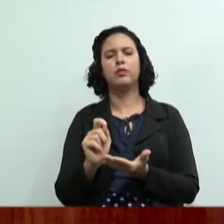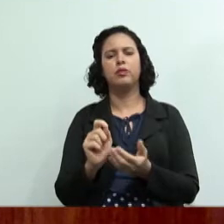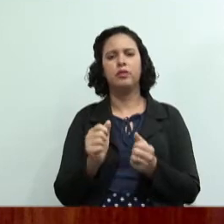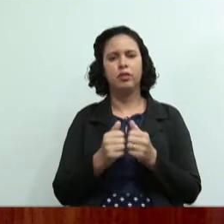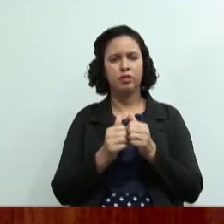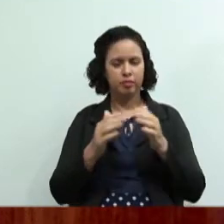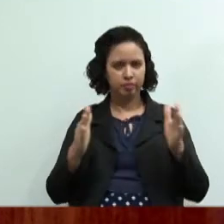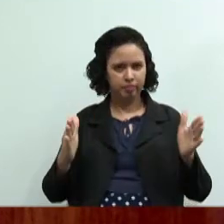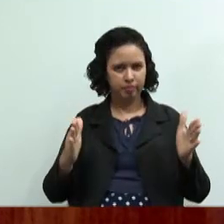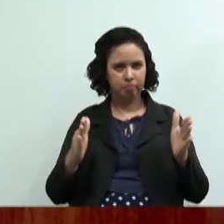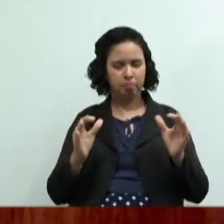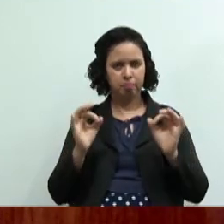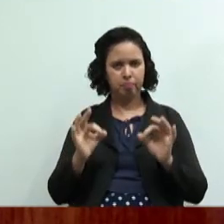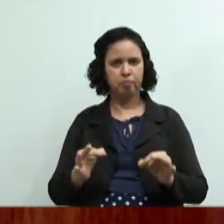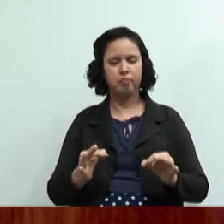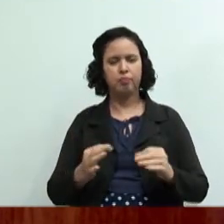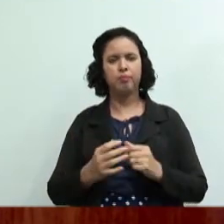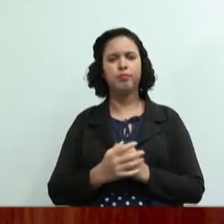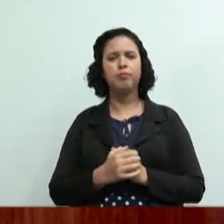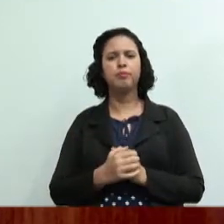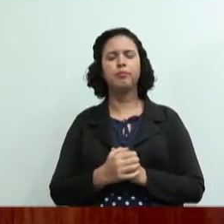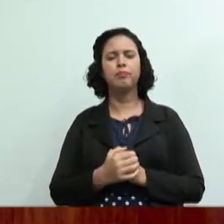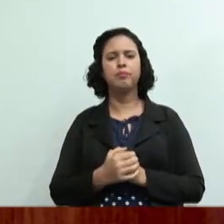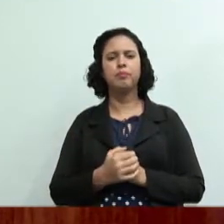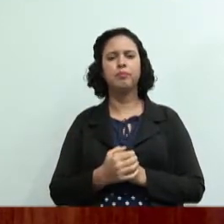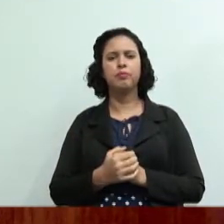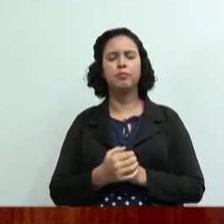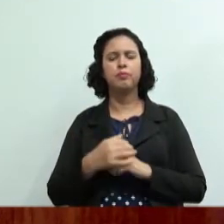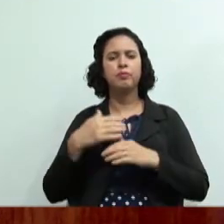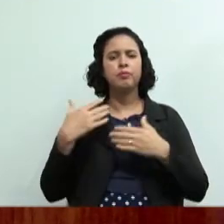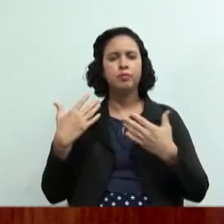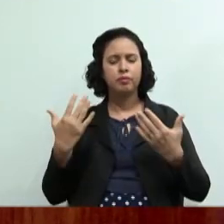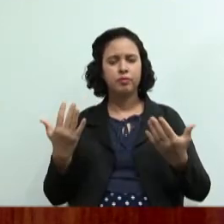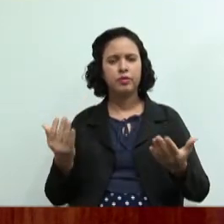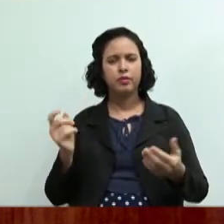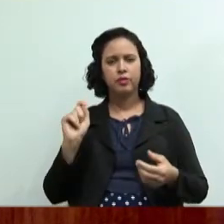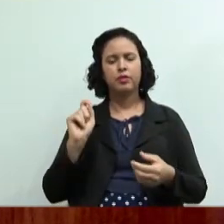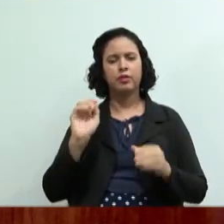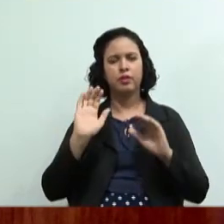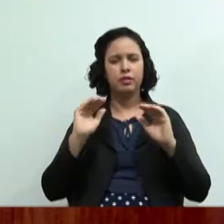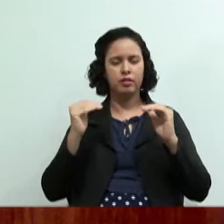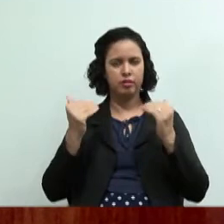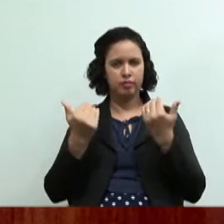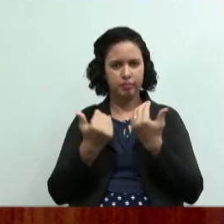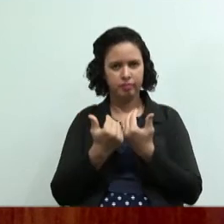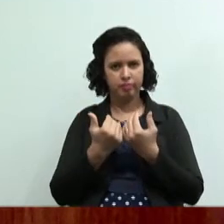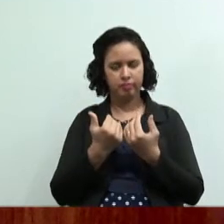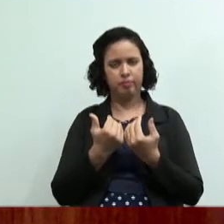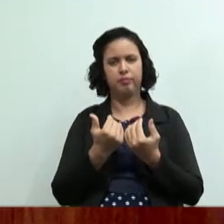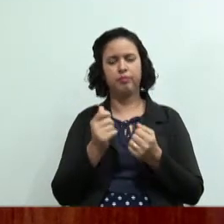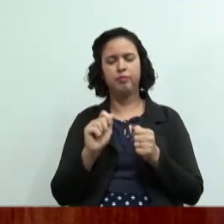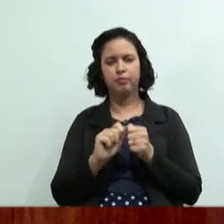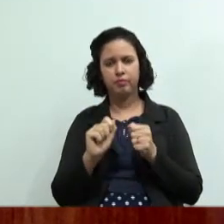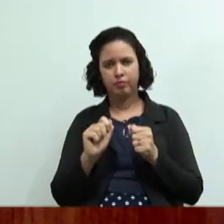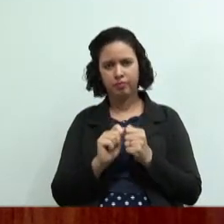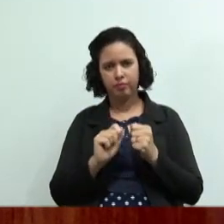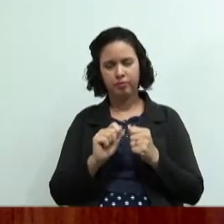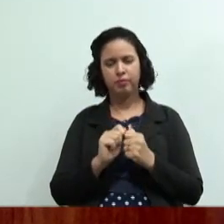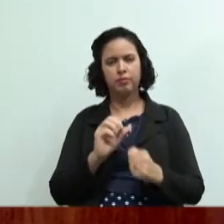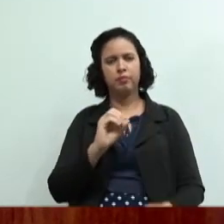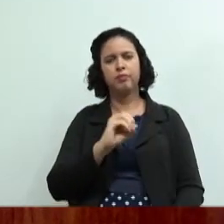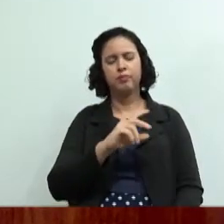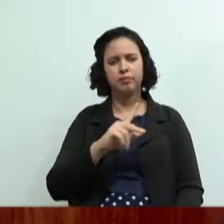aberta certo então essa parte da assembleia de constituição da cooperativa e